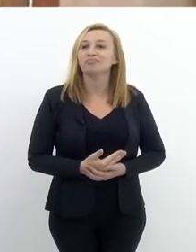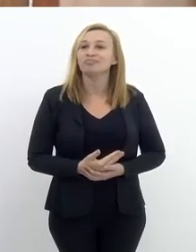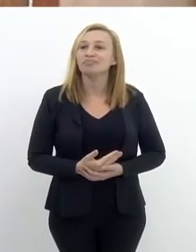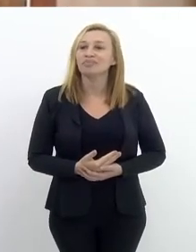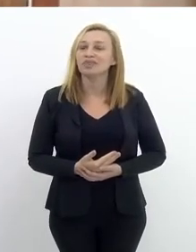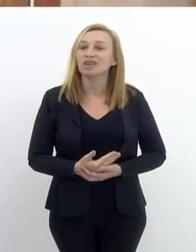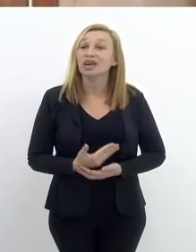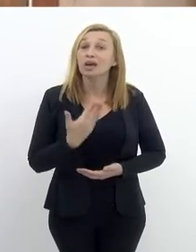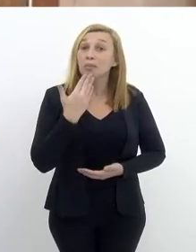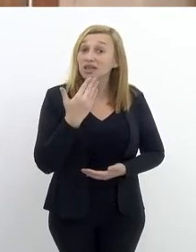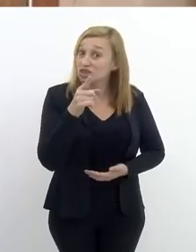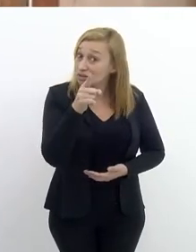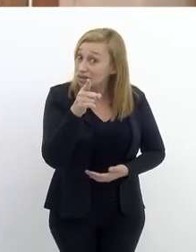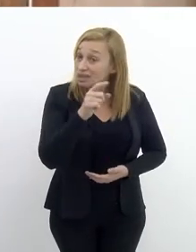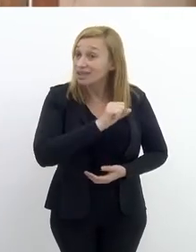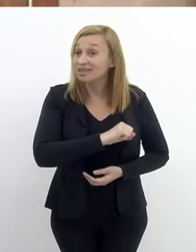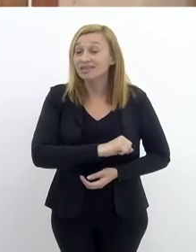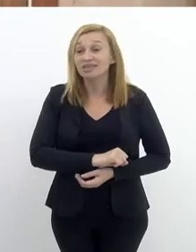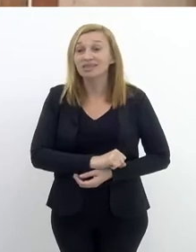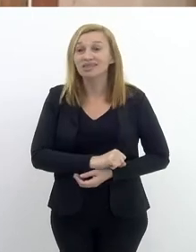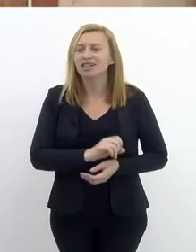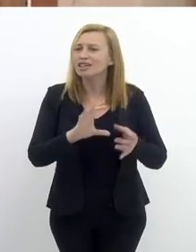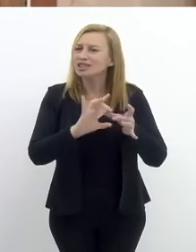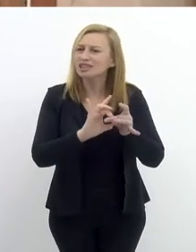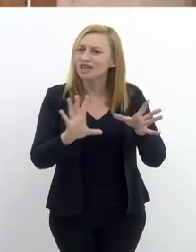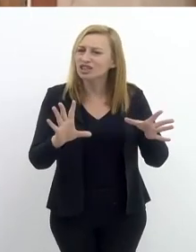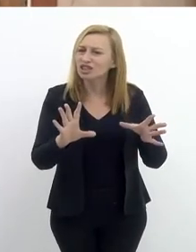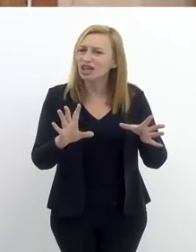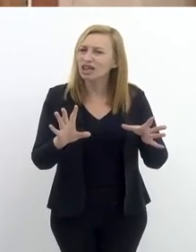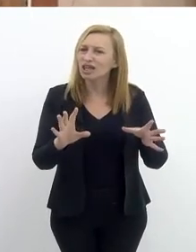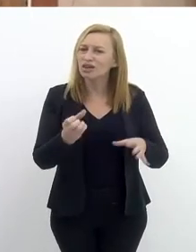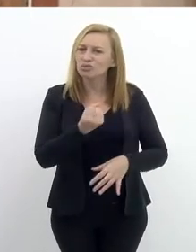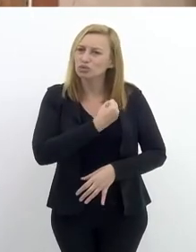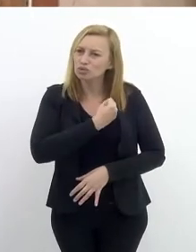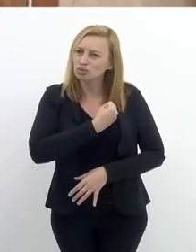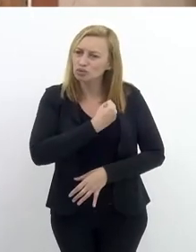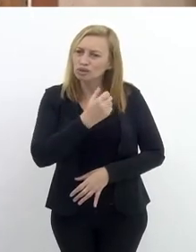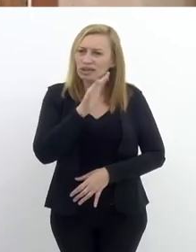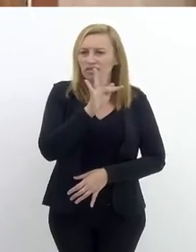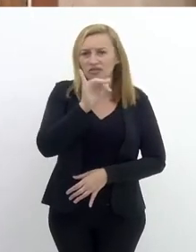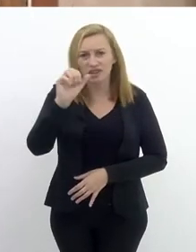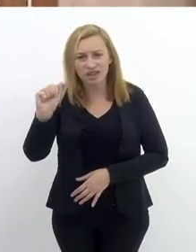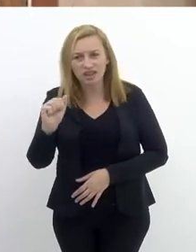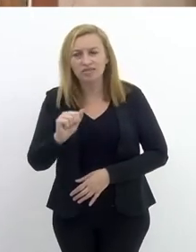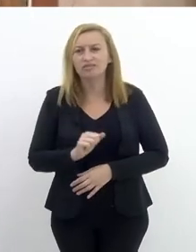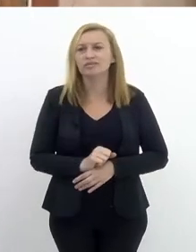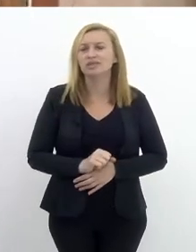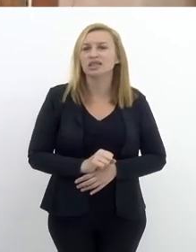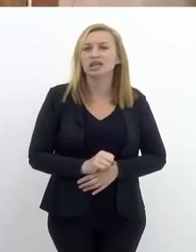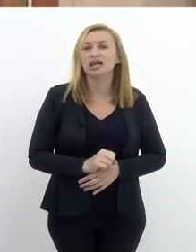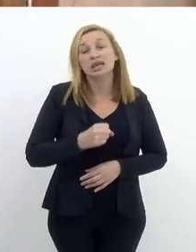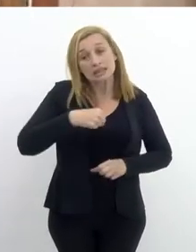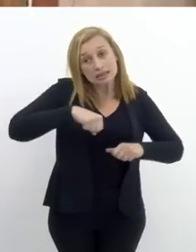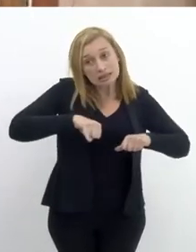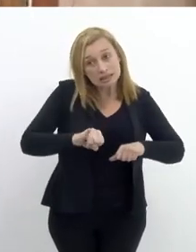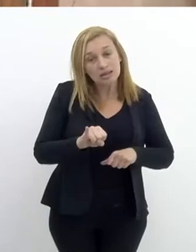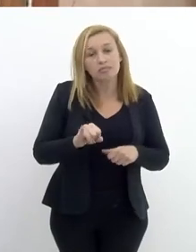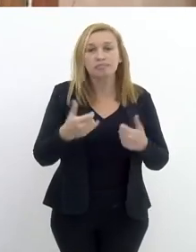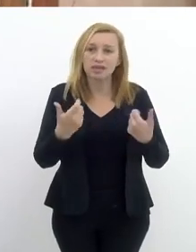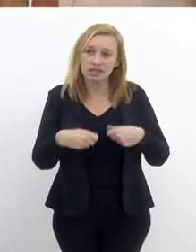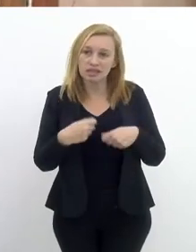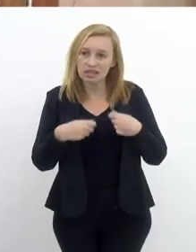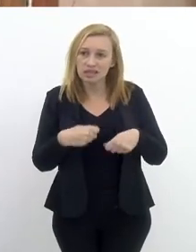participação e pedir a você que deixe aí os contatos da FIA,